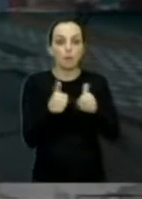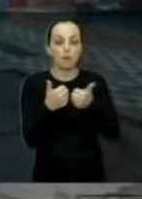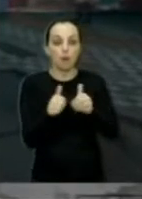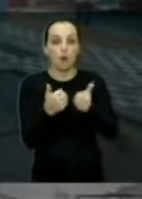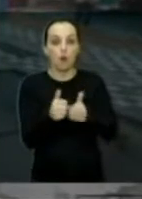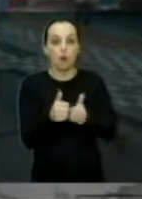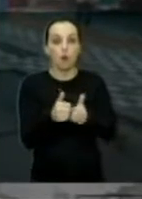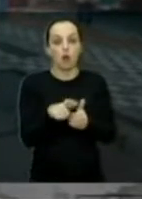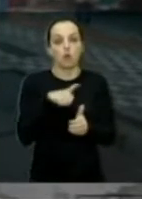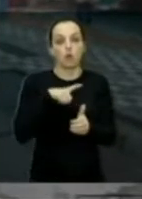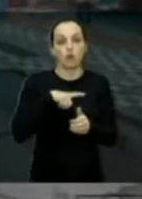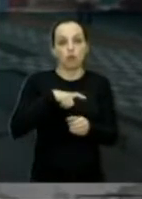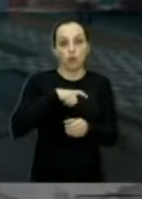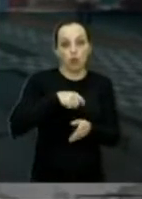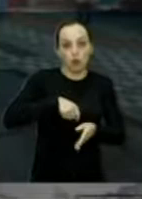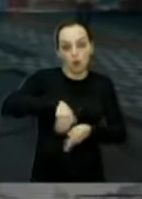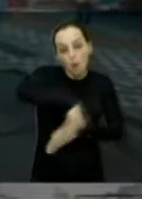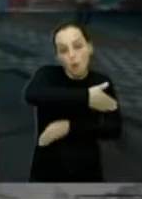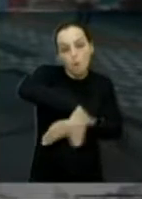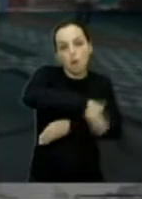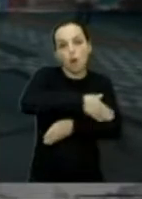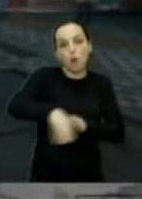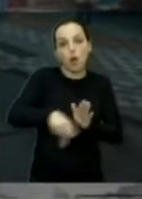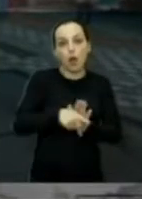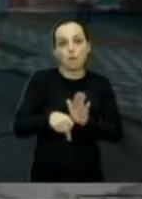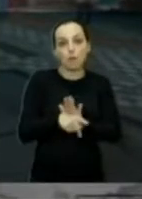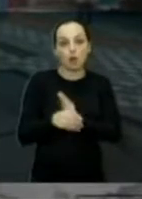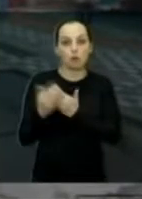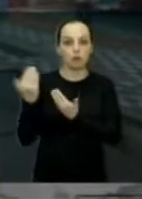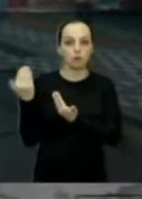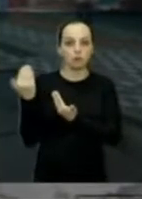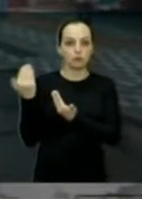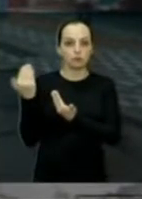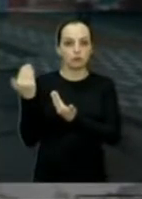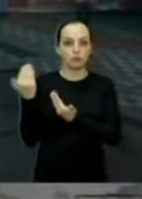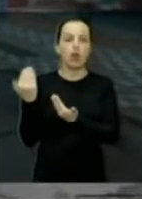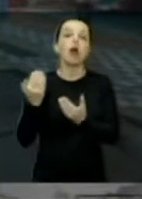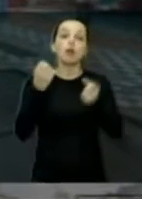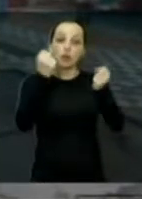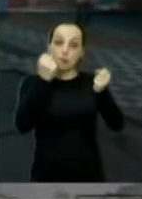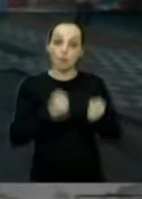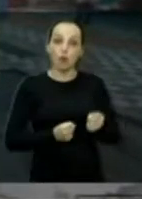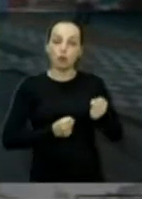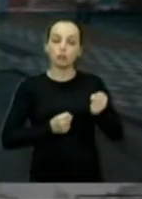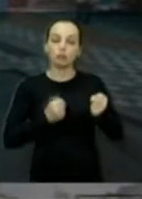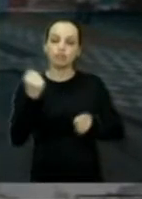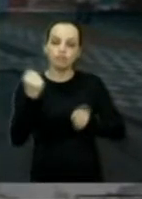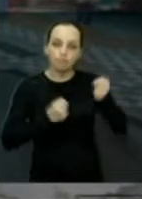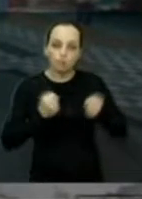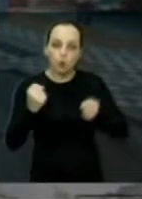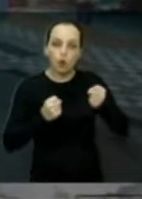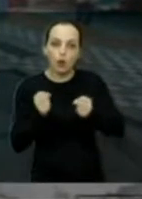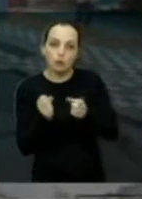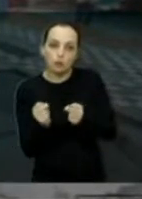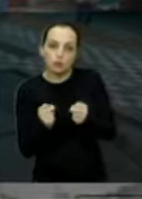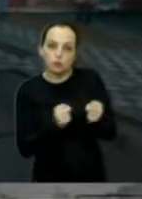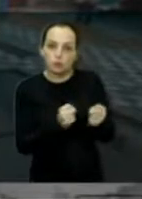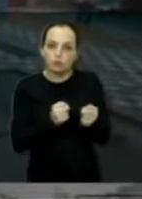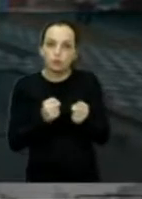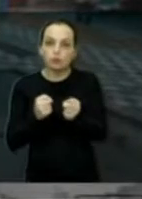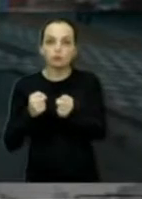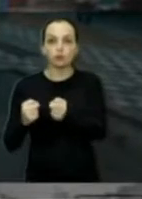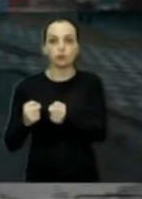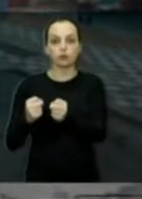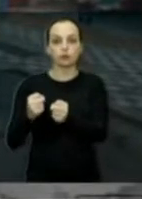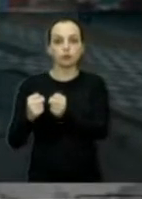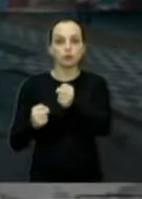tem uma rua logo em seguida, naquela seta vermelha, que é permitido os veículos entrar à direita. Então, você